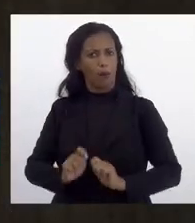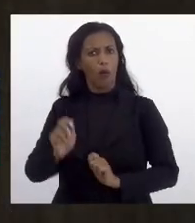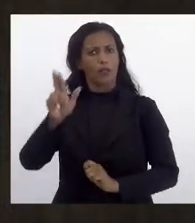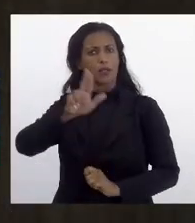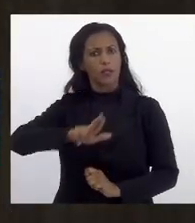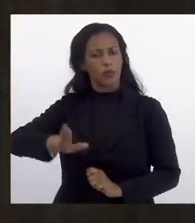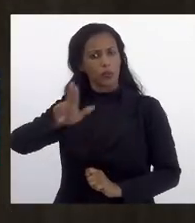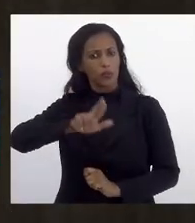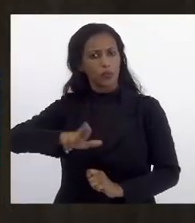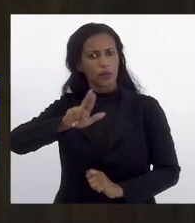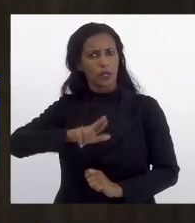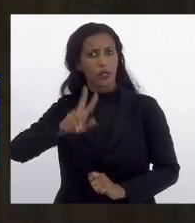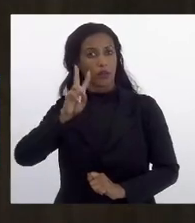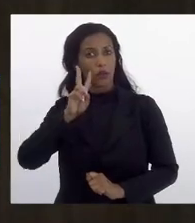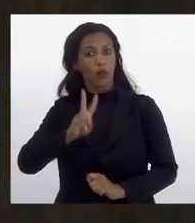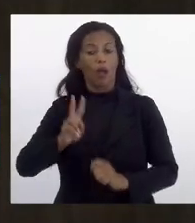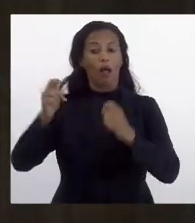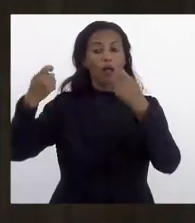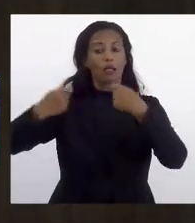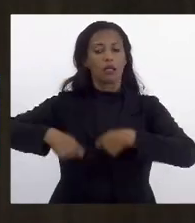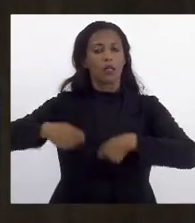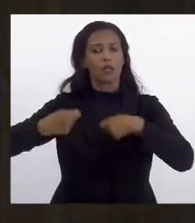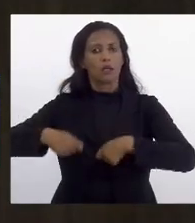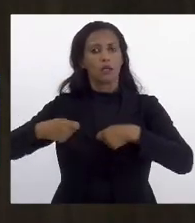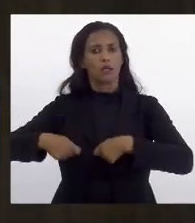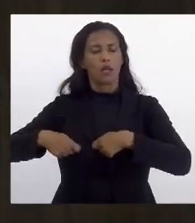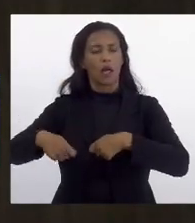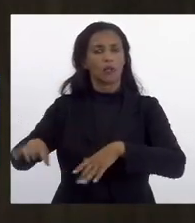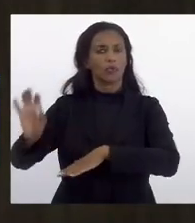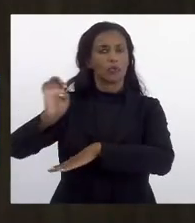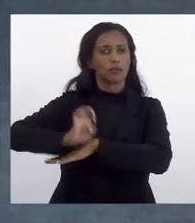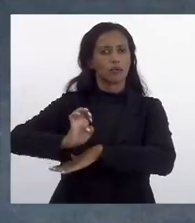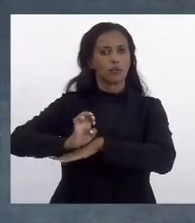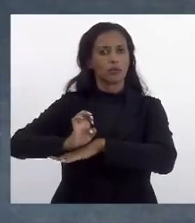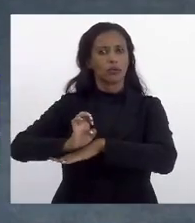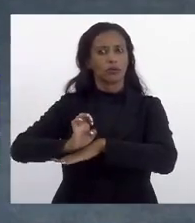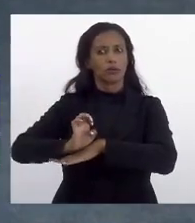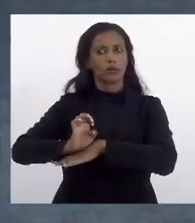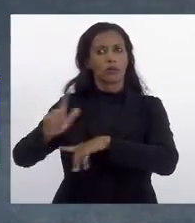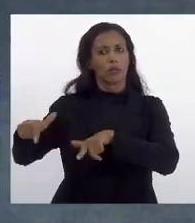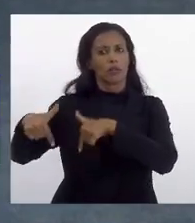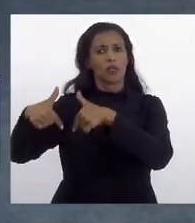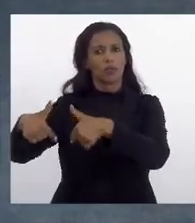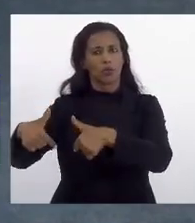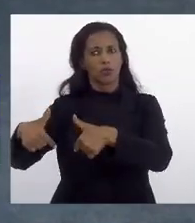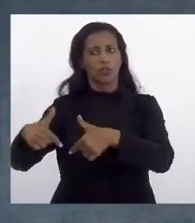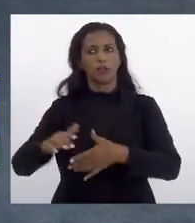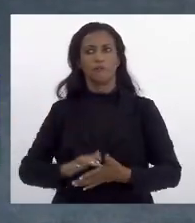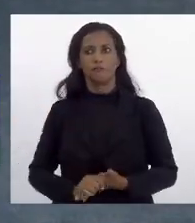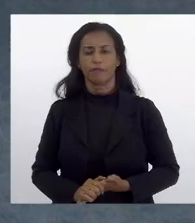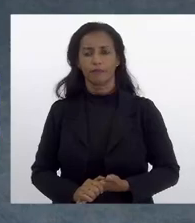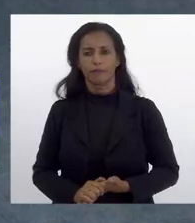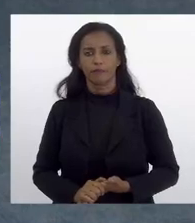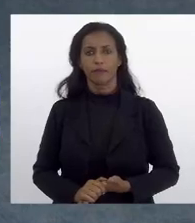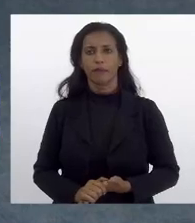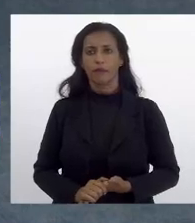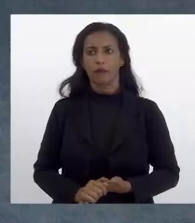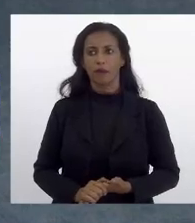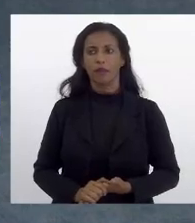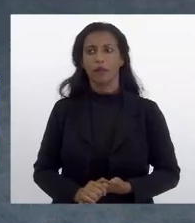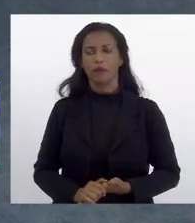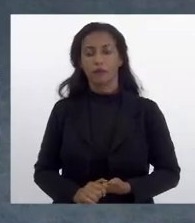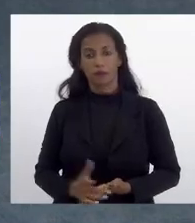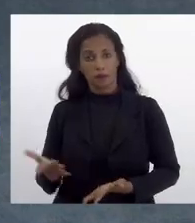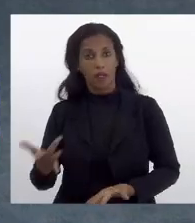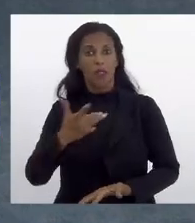prioritariamente observadas as necessidades do interior do Estado nas seguintes ações. Ações de saúde... Já está claro.